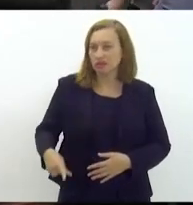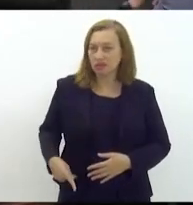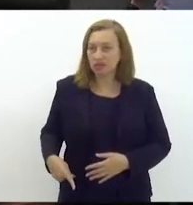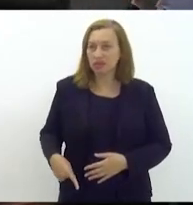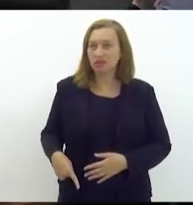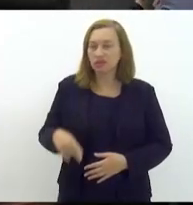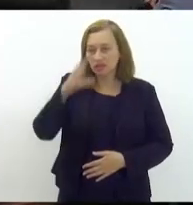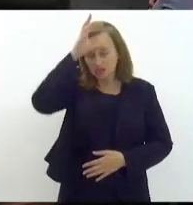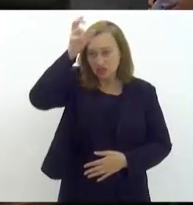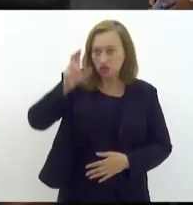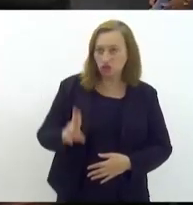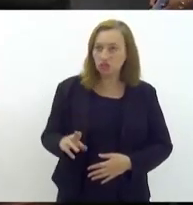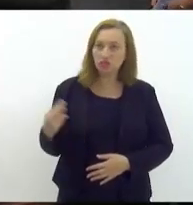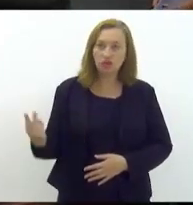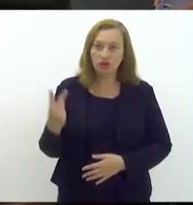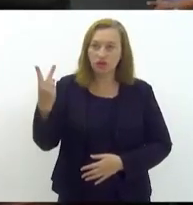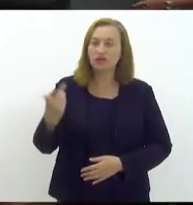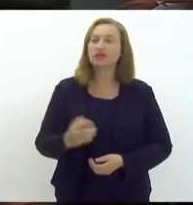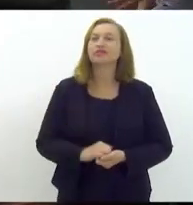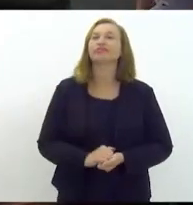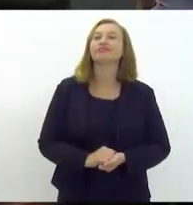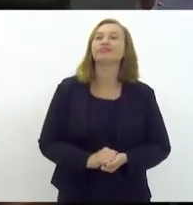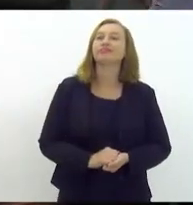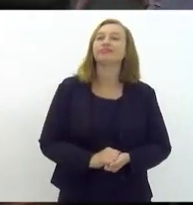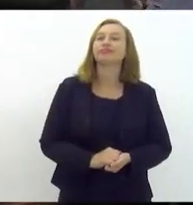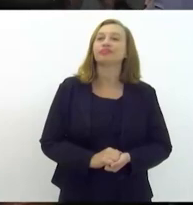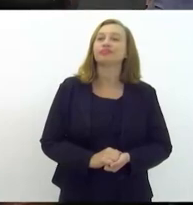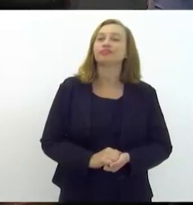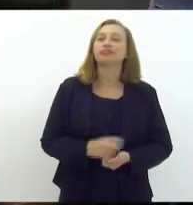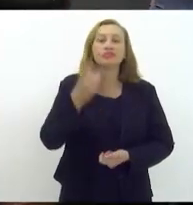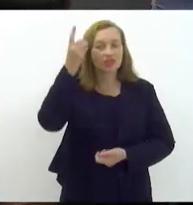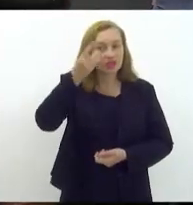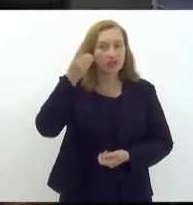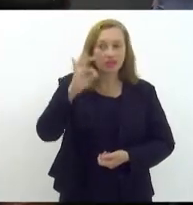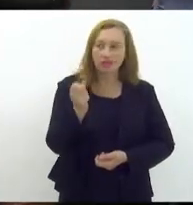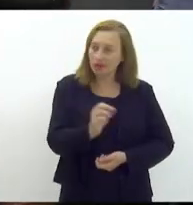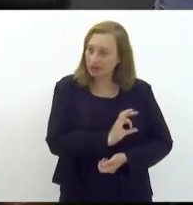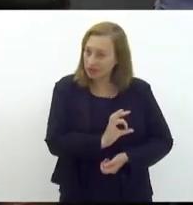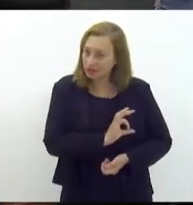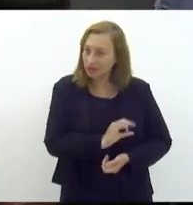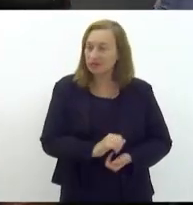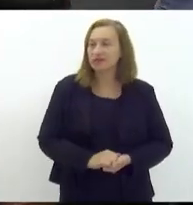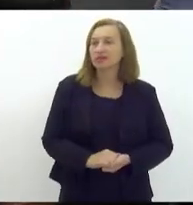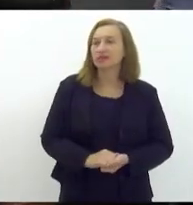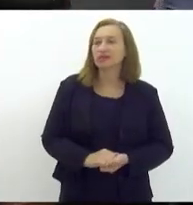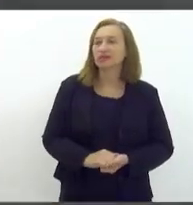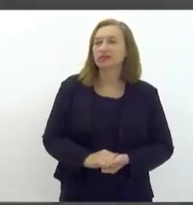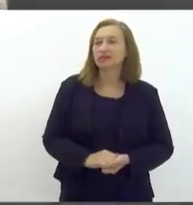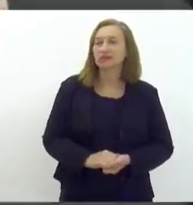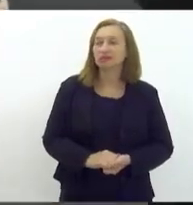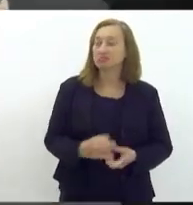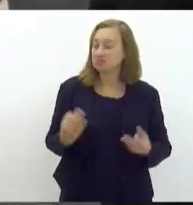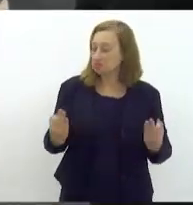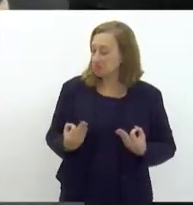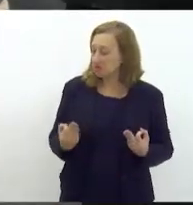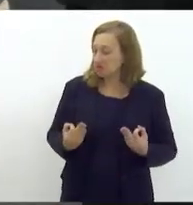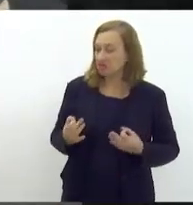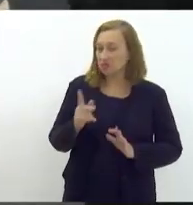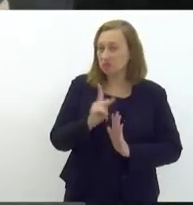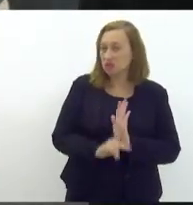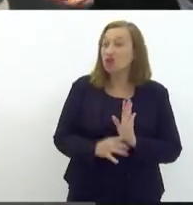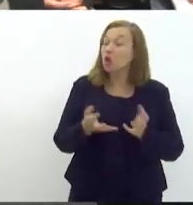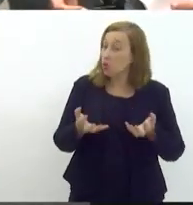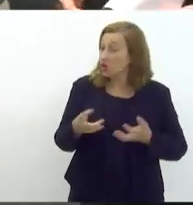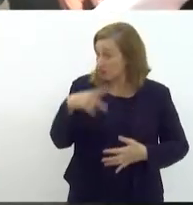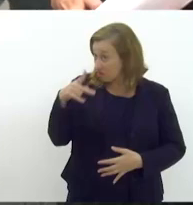Presidenta Valorosa Tia Ju, Deputada Marta Rocha, excelente o seu projeto. Eu